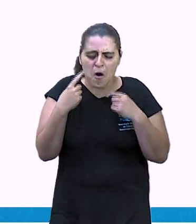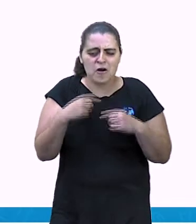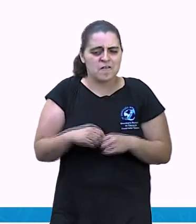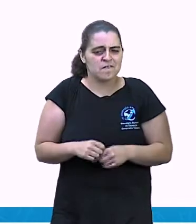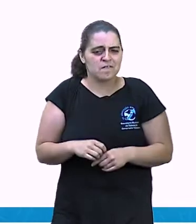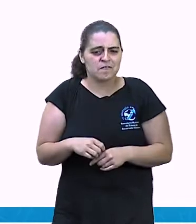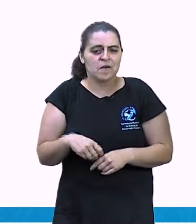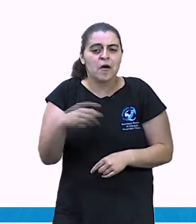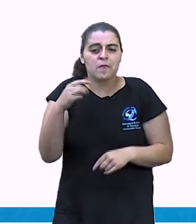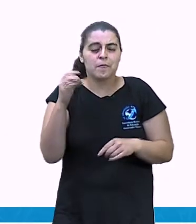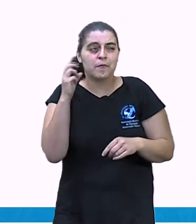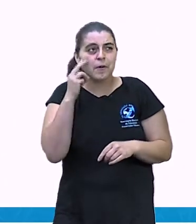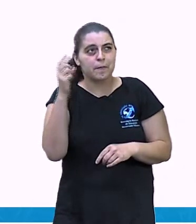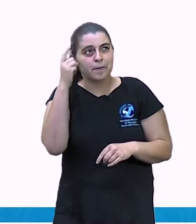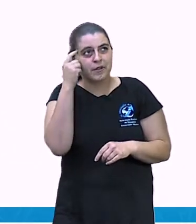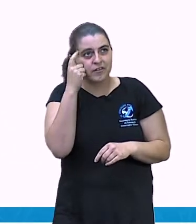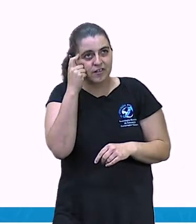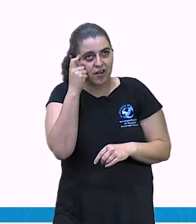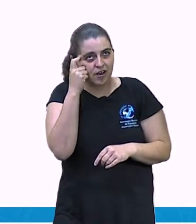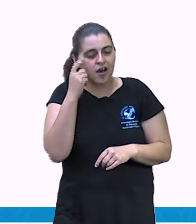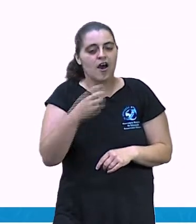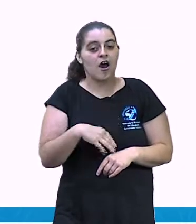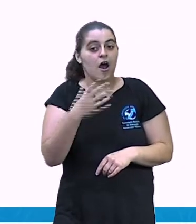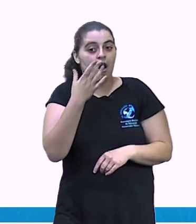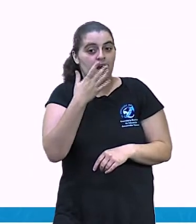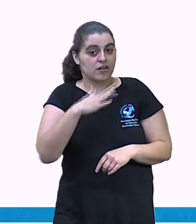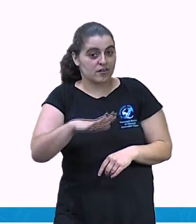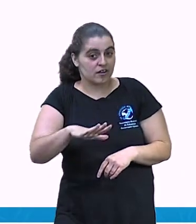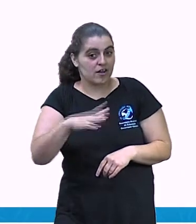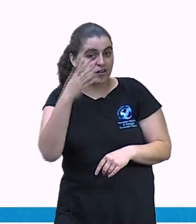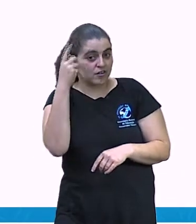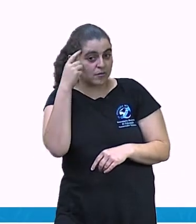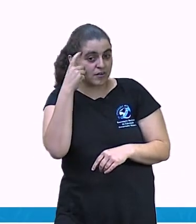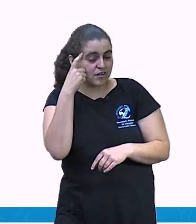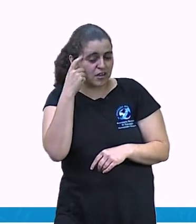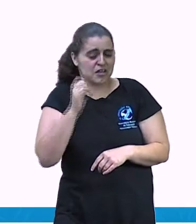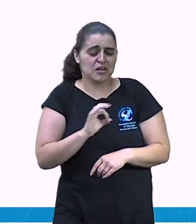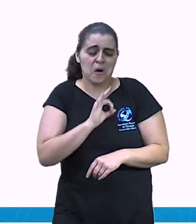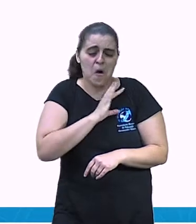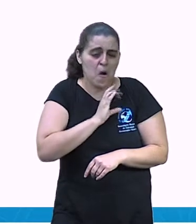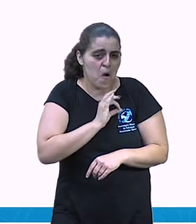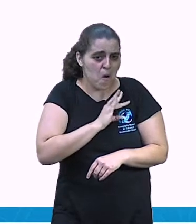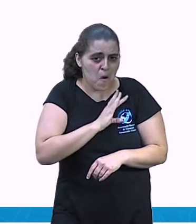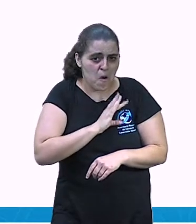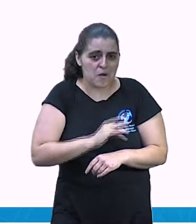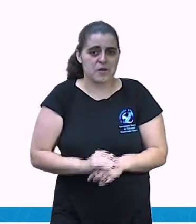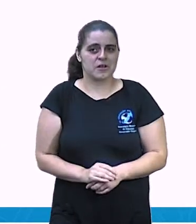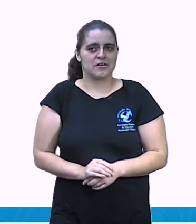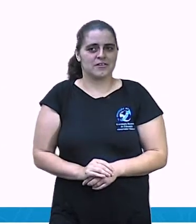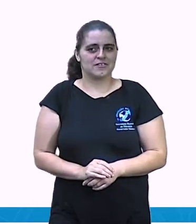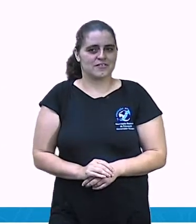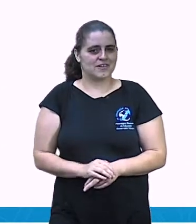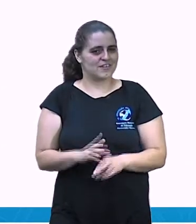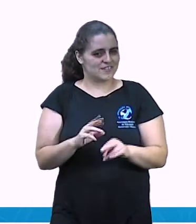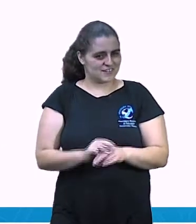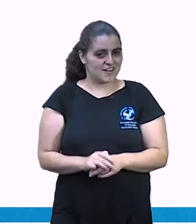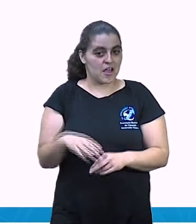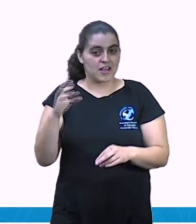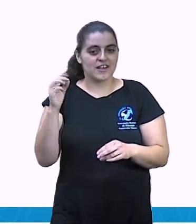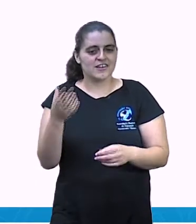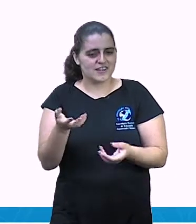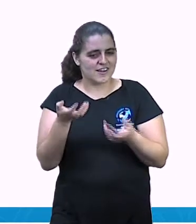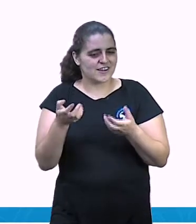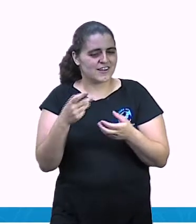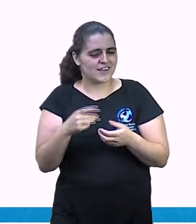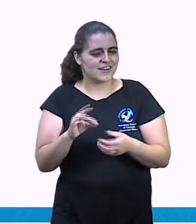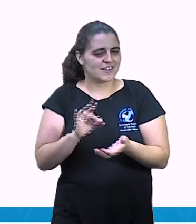meninos achassem que ele ia se dar mal na água. Mas ele se deu mal? Era justamente isso que ele